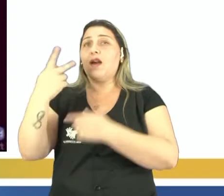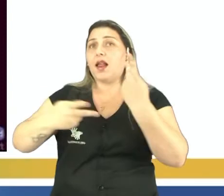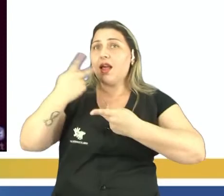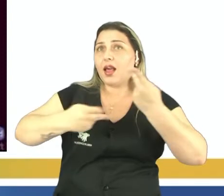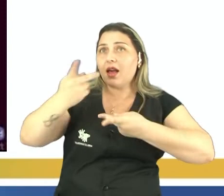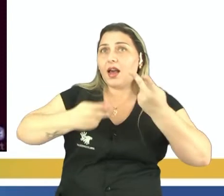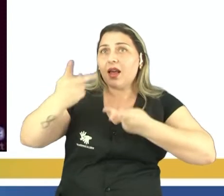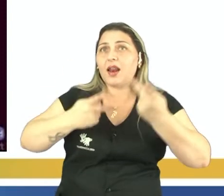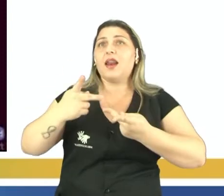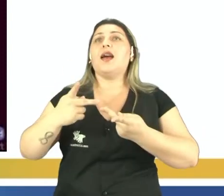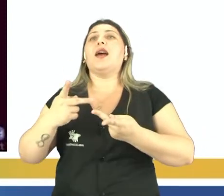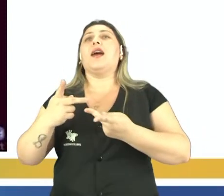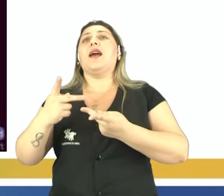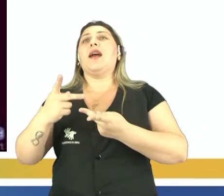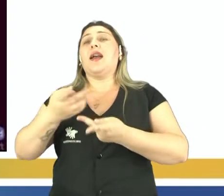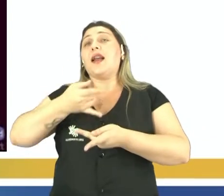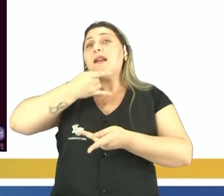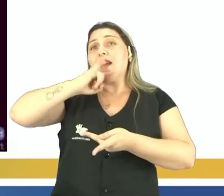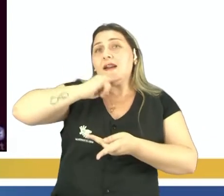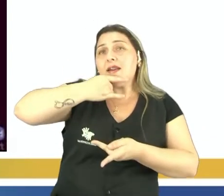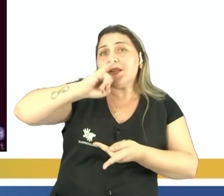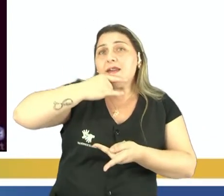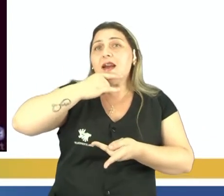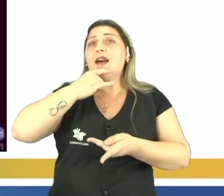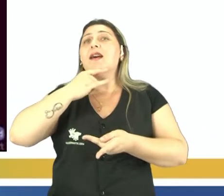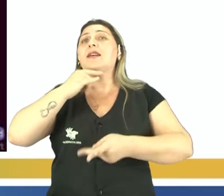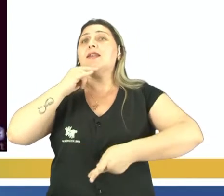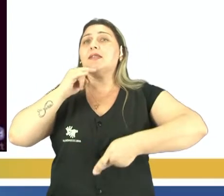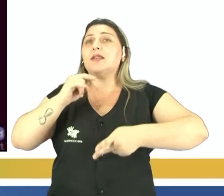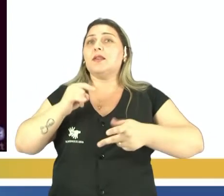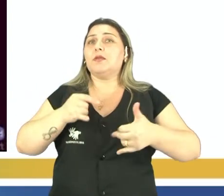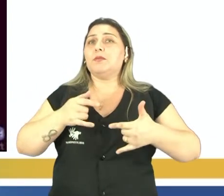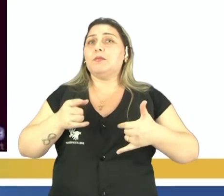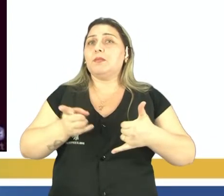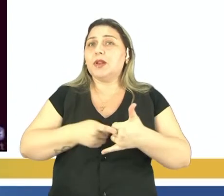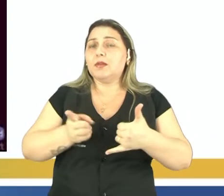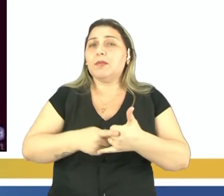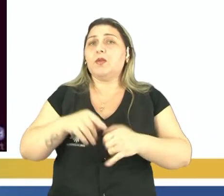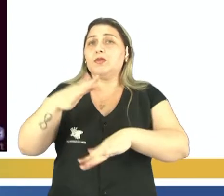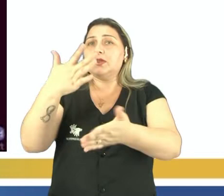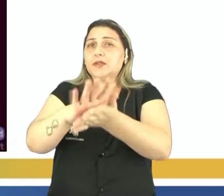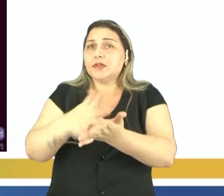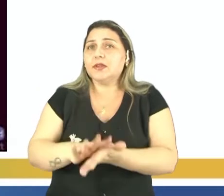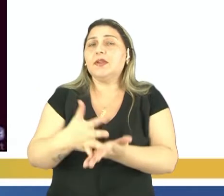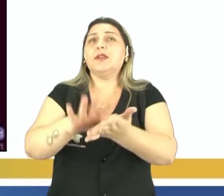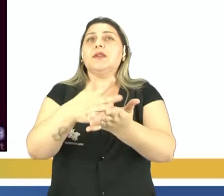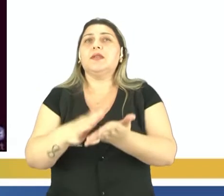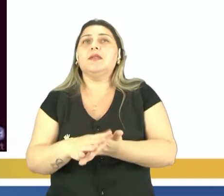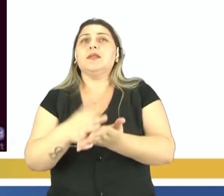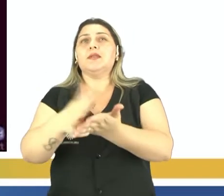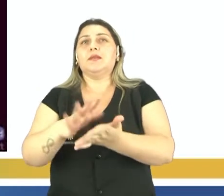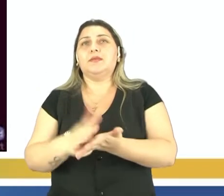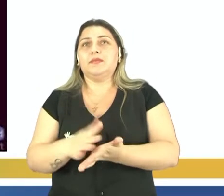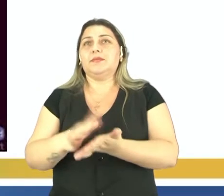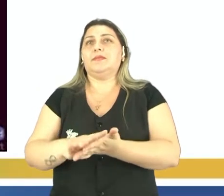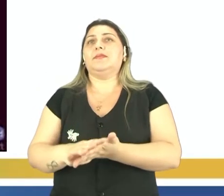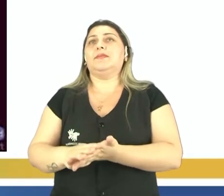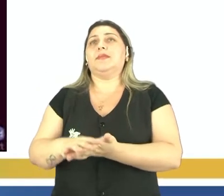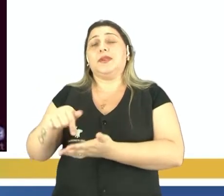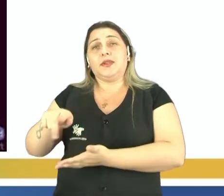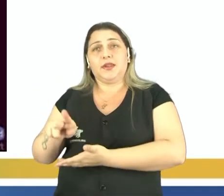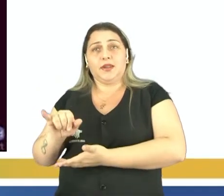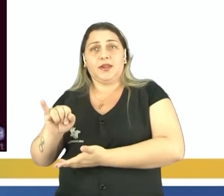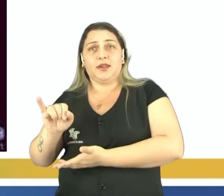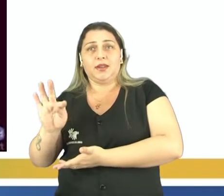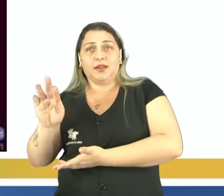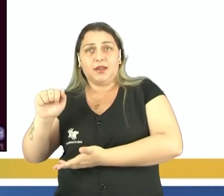corcunda, dendê, cachaça, berimbau, axé, samba, cangaço, quitanda,